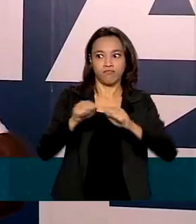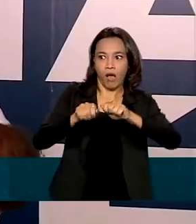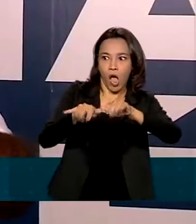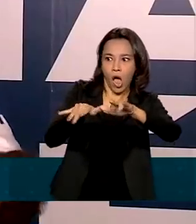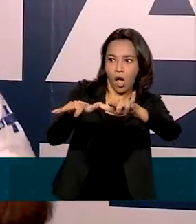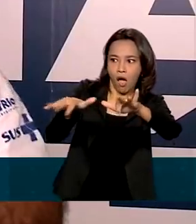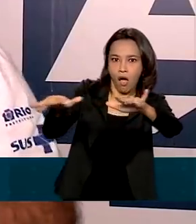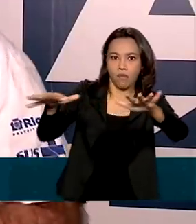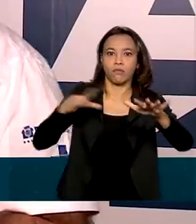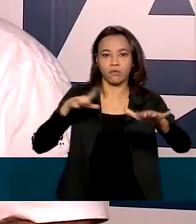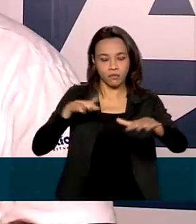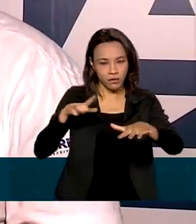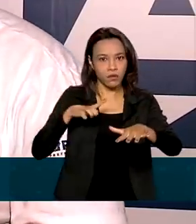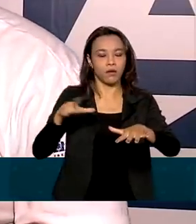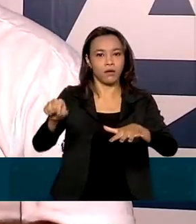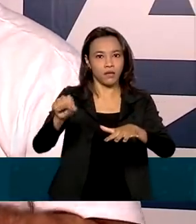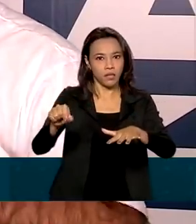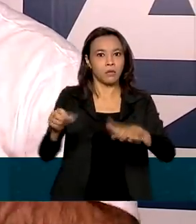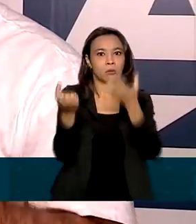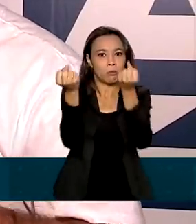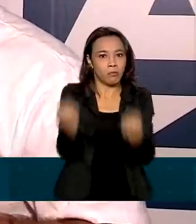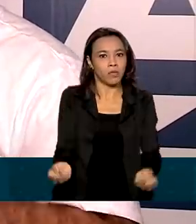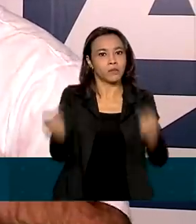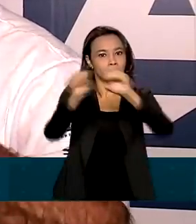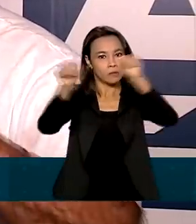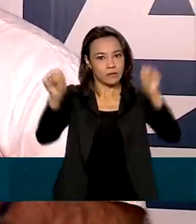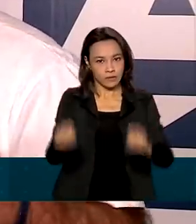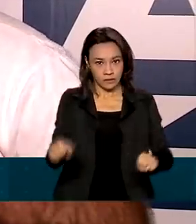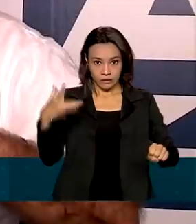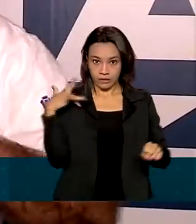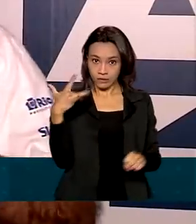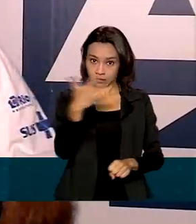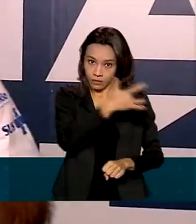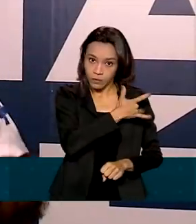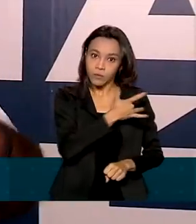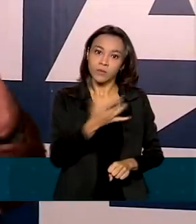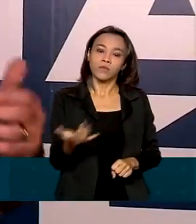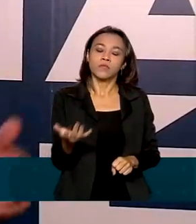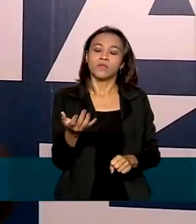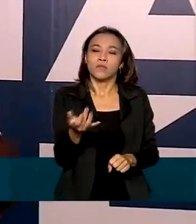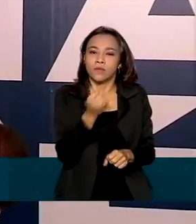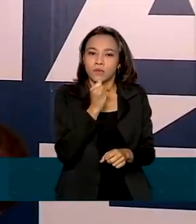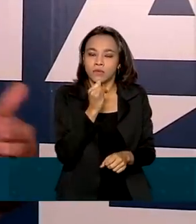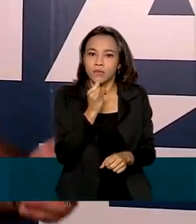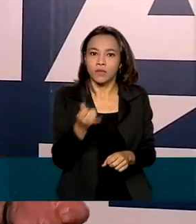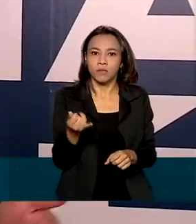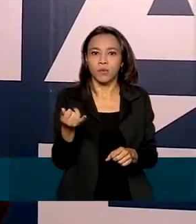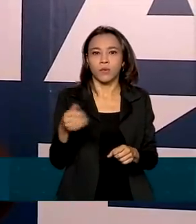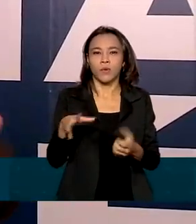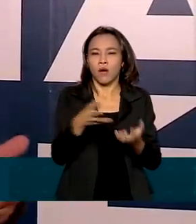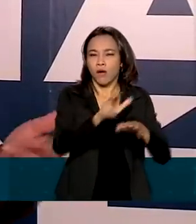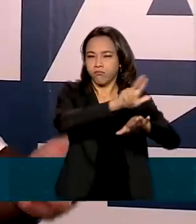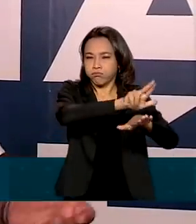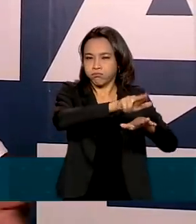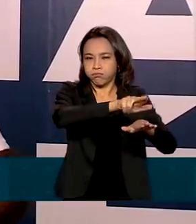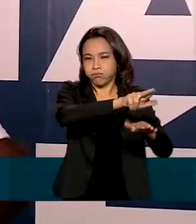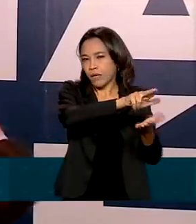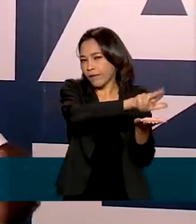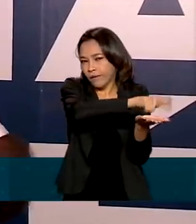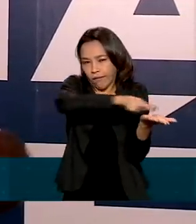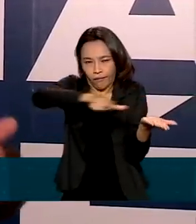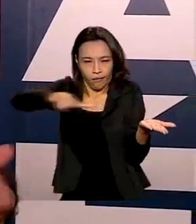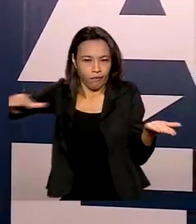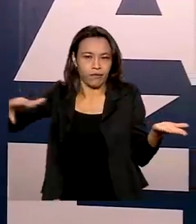com impacto sobre o sistema de saúde, como, por exemplo, a ocupação de leitos no sistema hospitalar